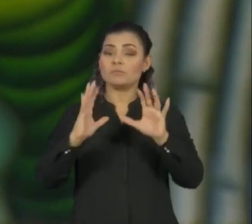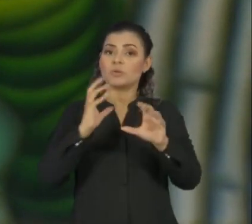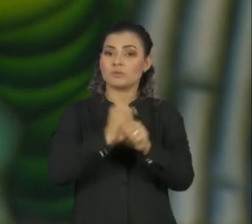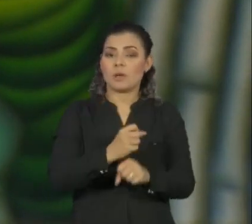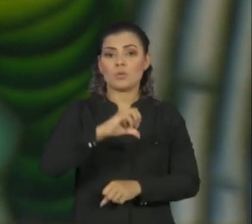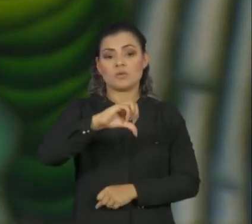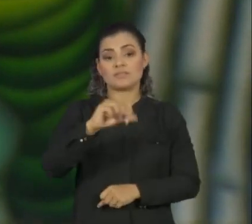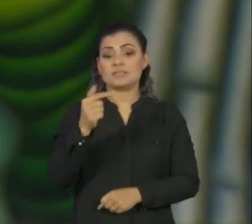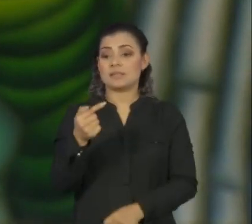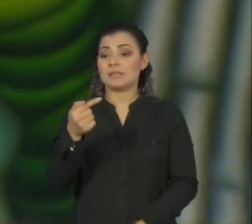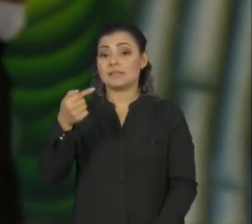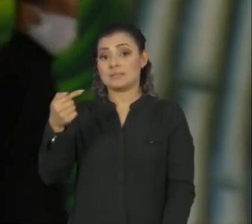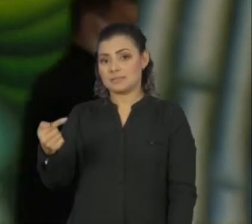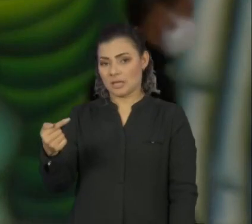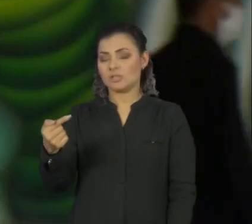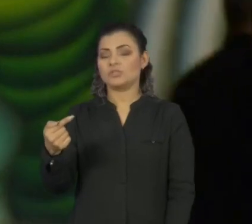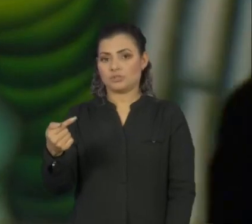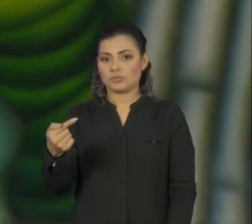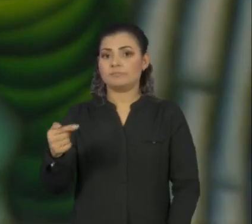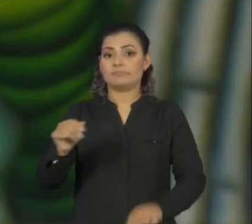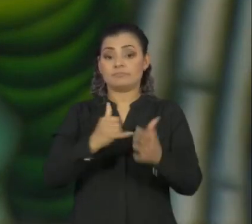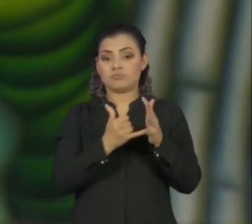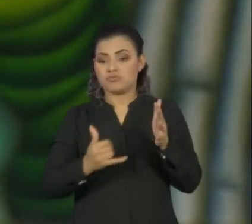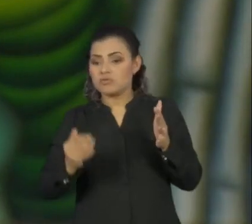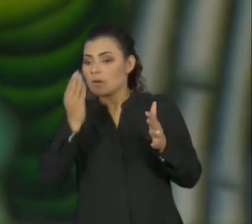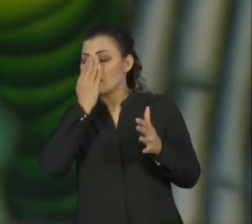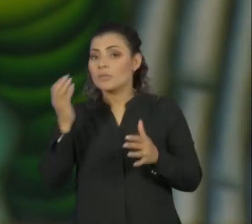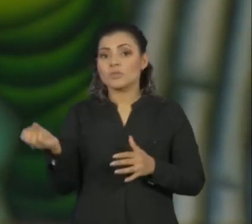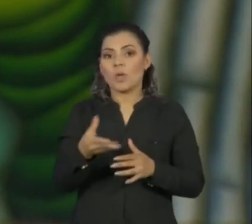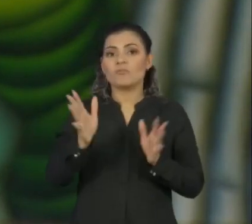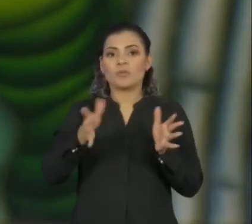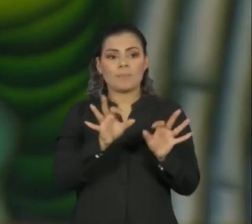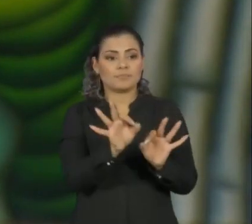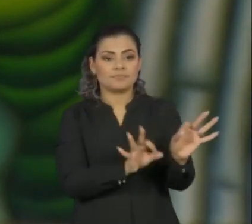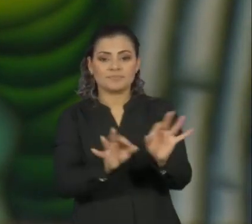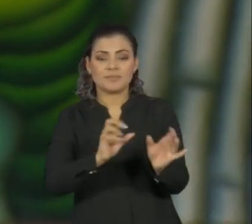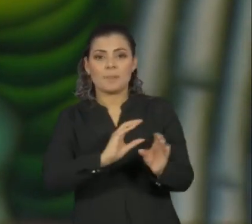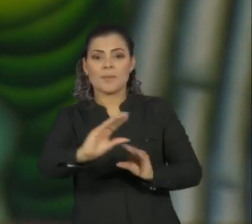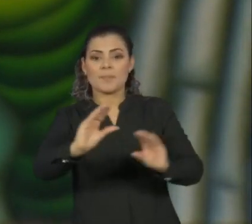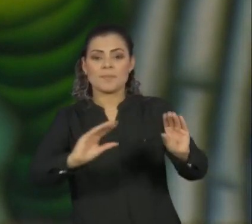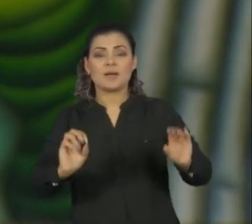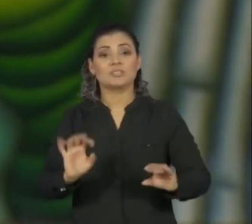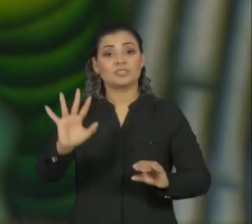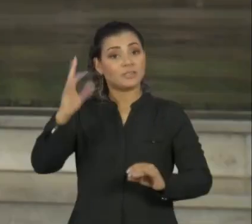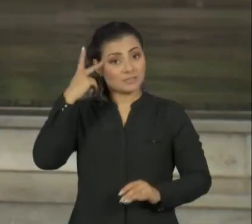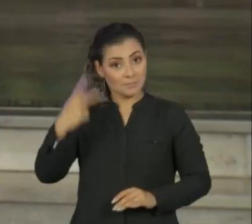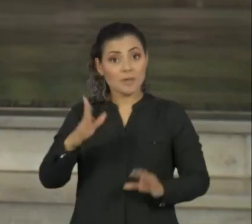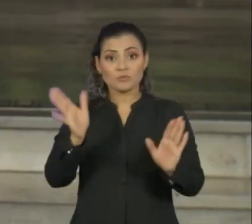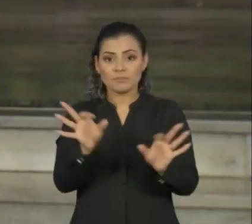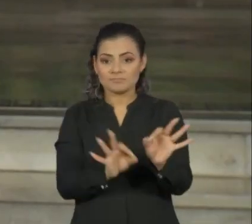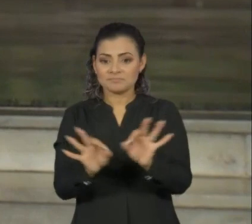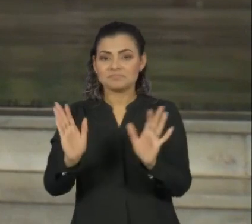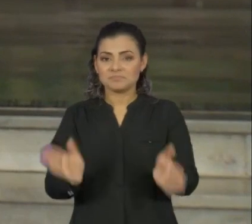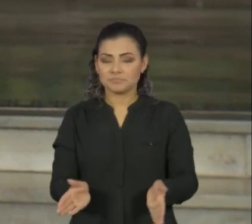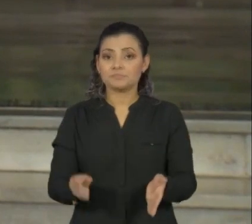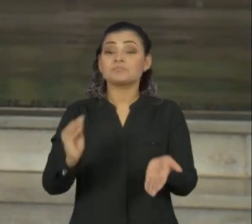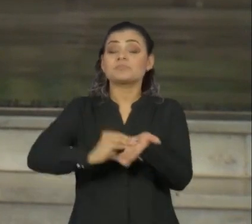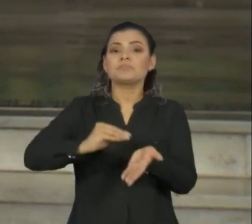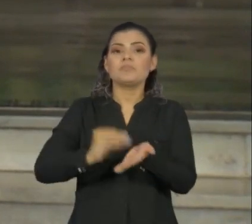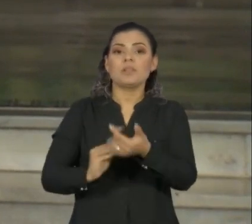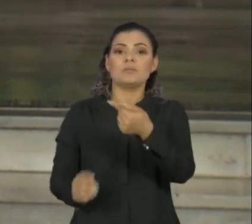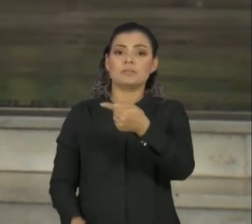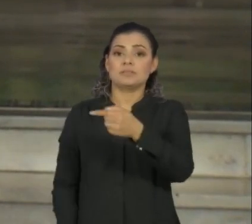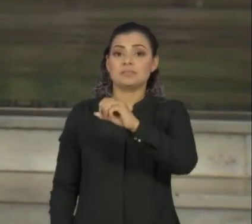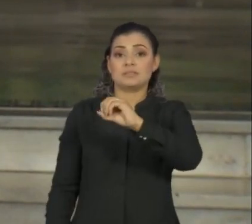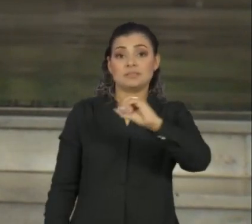977 novos respiradores já foram instalados em todo o estado de São Paulo. Outros 700